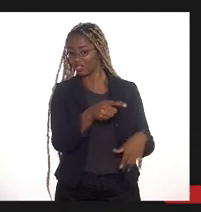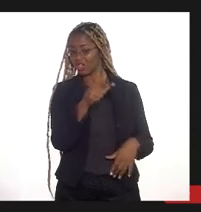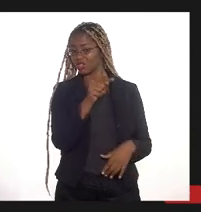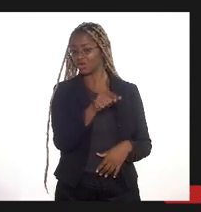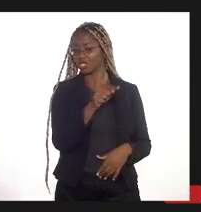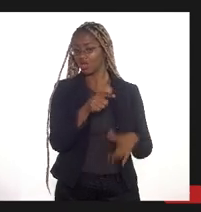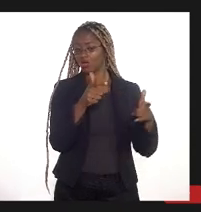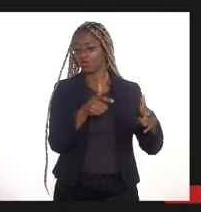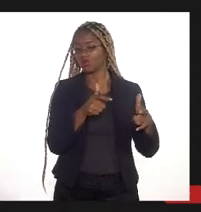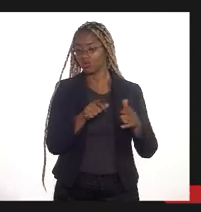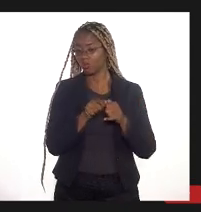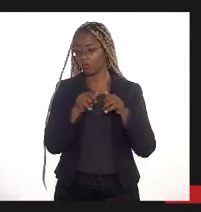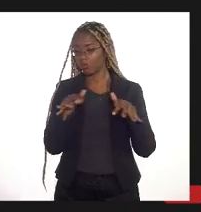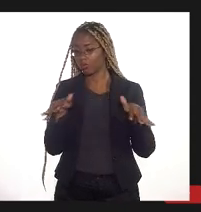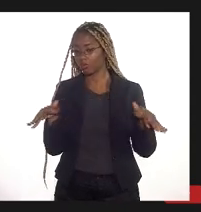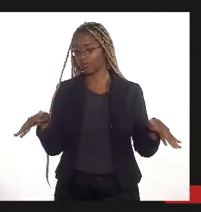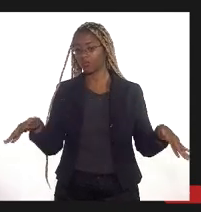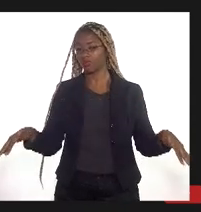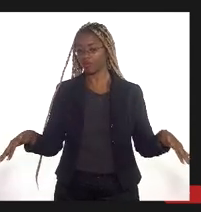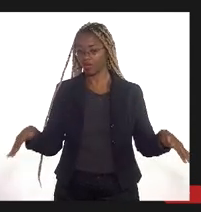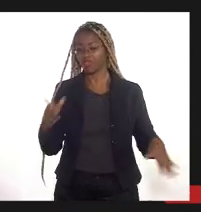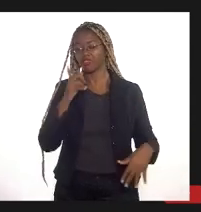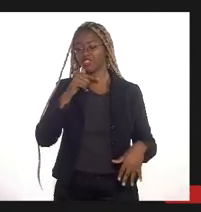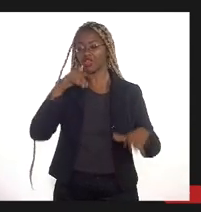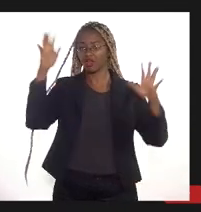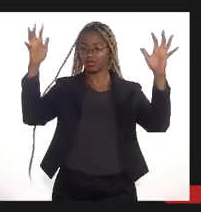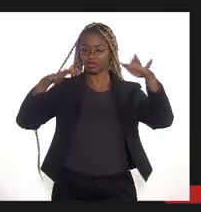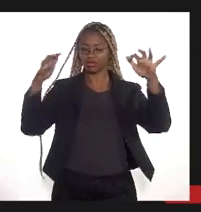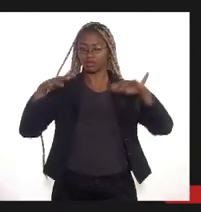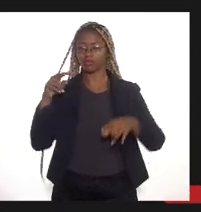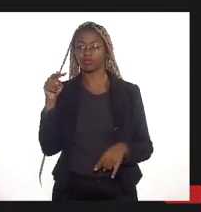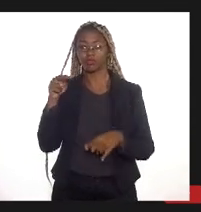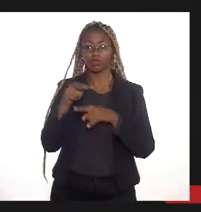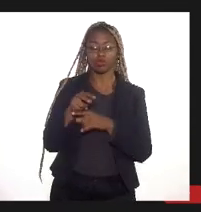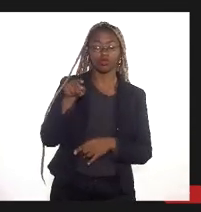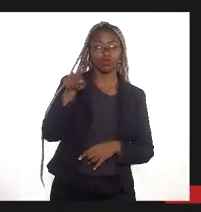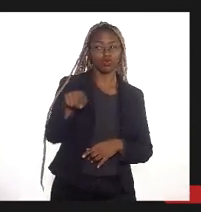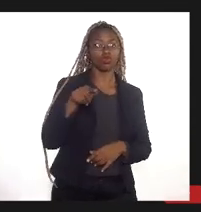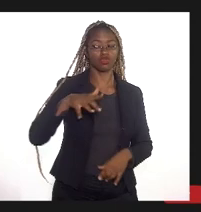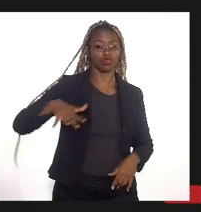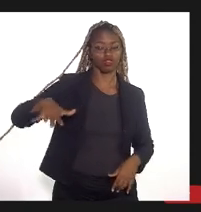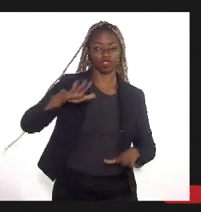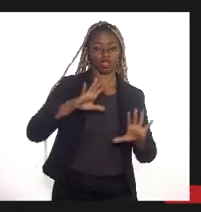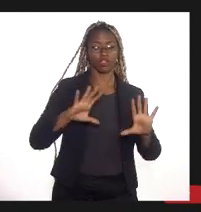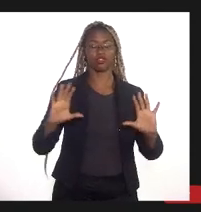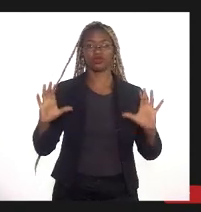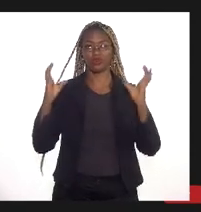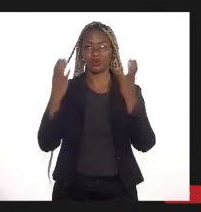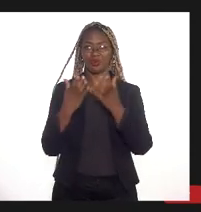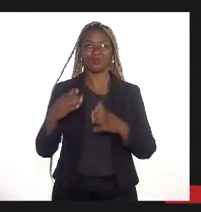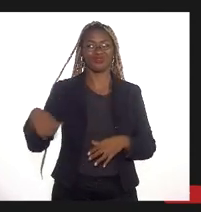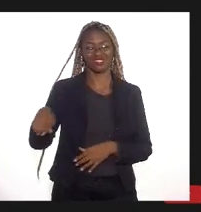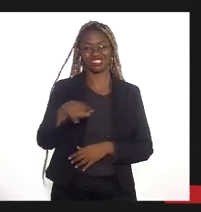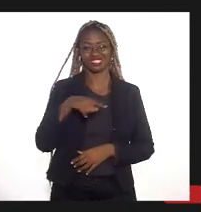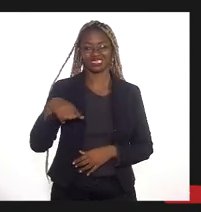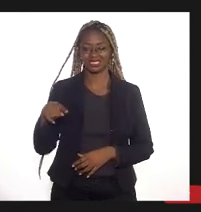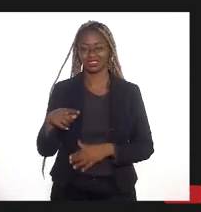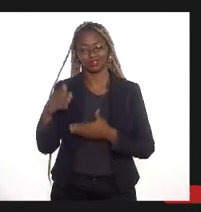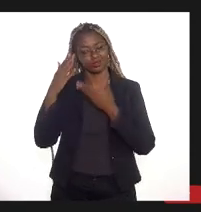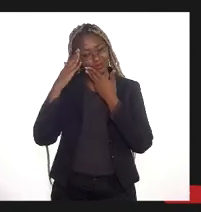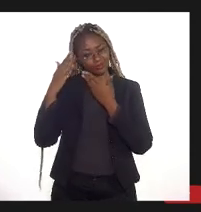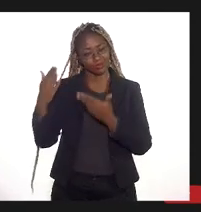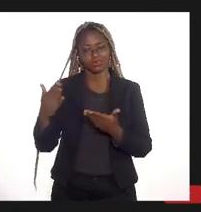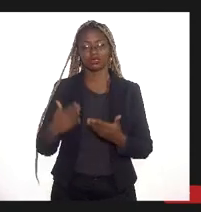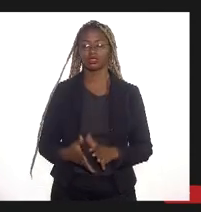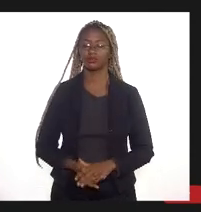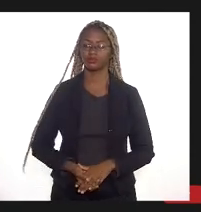de escoamento natural das águas das chuvas para proteger aquelas comunidades ali do entorno é isso muito obrigado um grande abraço a todos